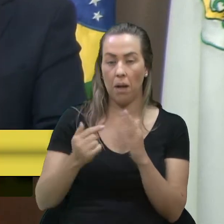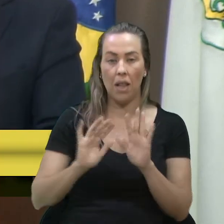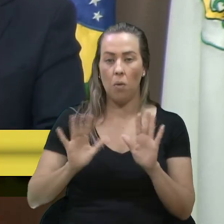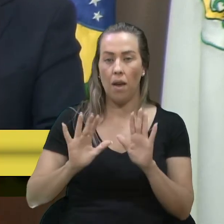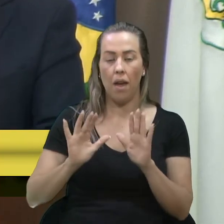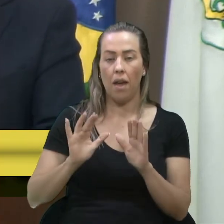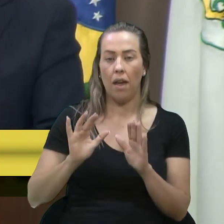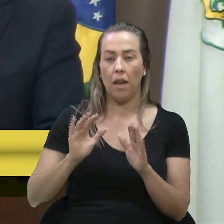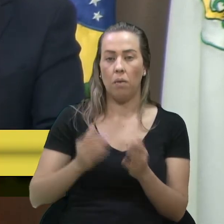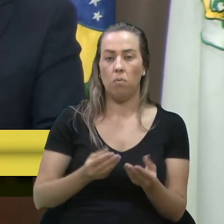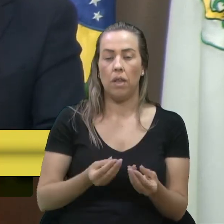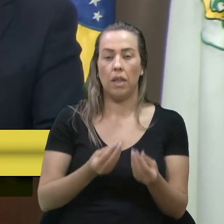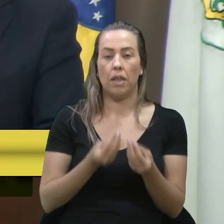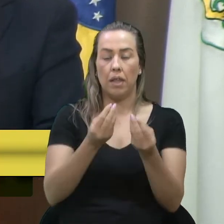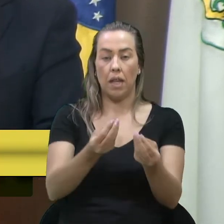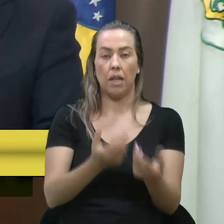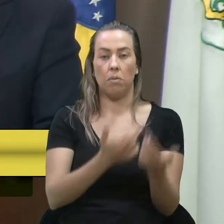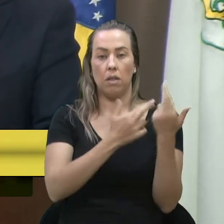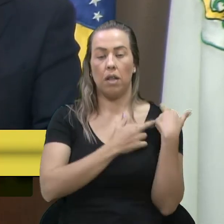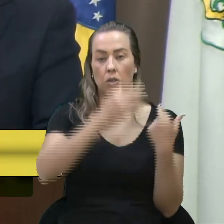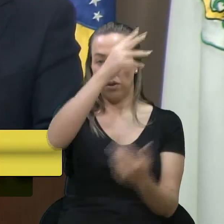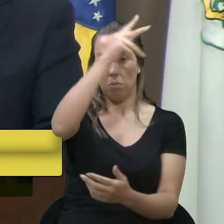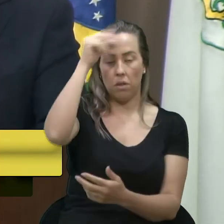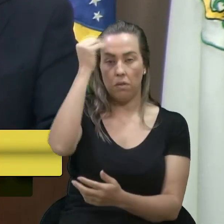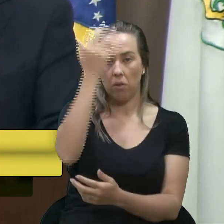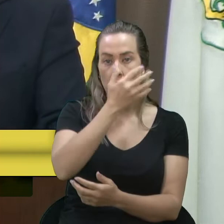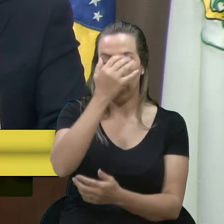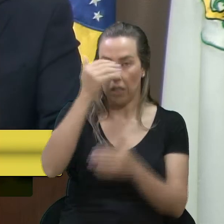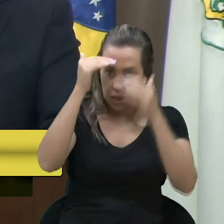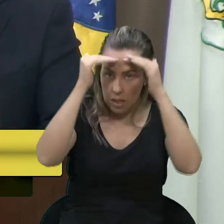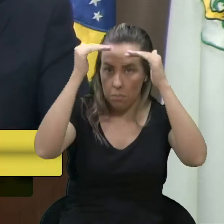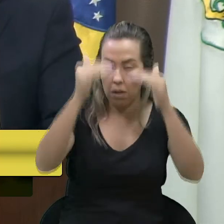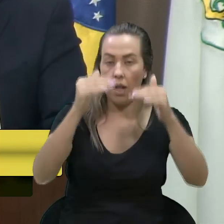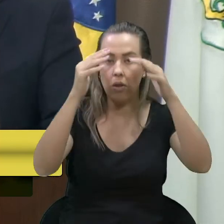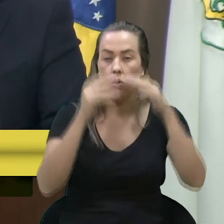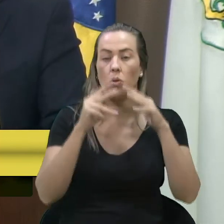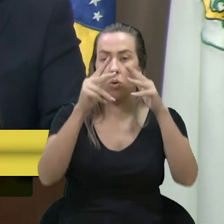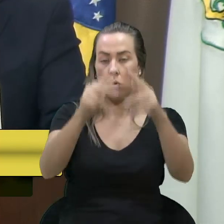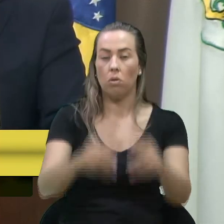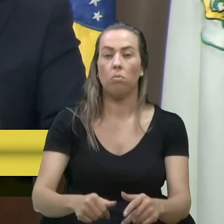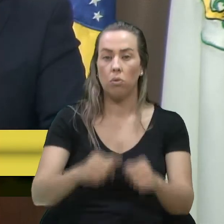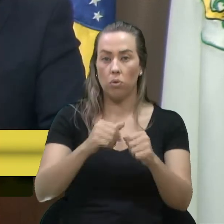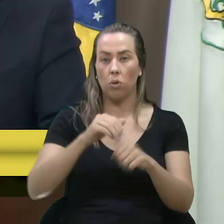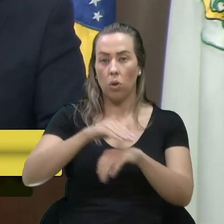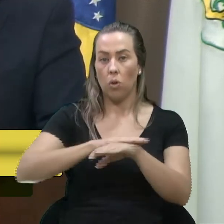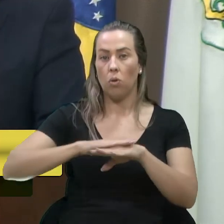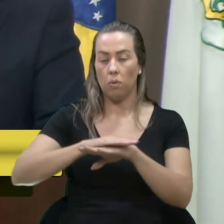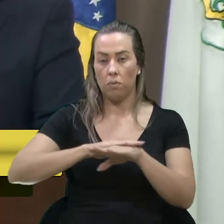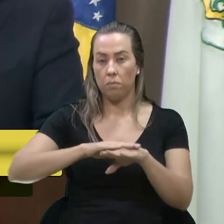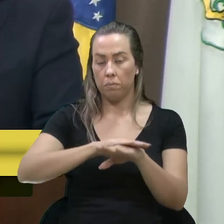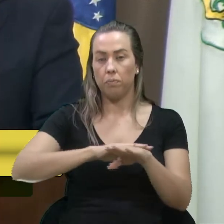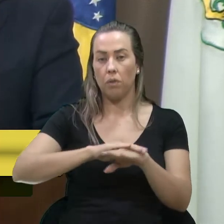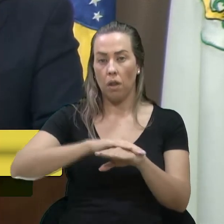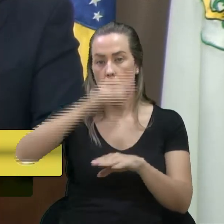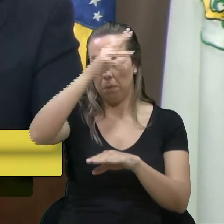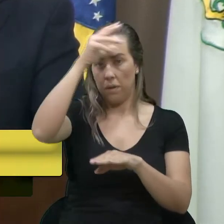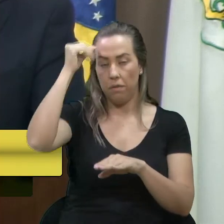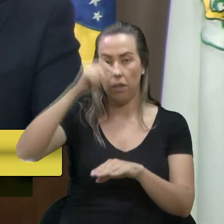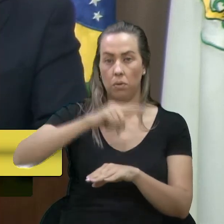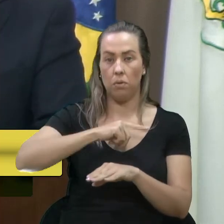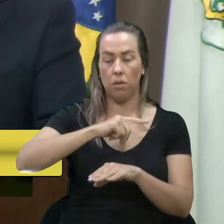jogar nas costas do prefeito, eu sei que o prefeito tem que respeitar todas as instâncias, sabe, a gente conversou, o prefeito tem a mesma,